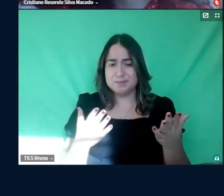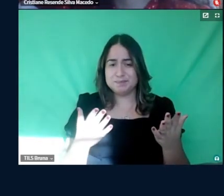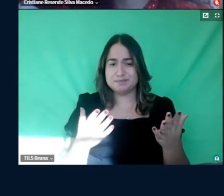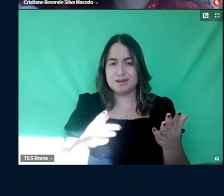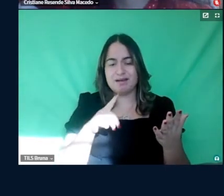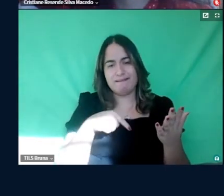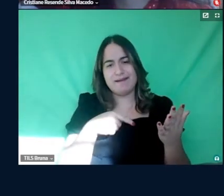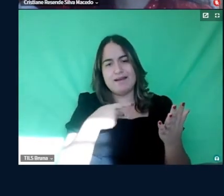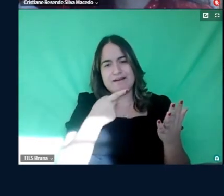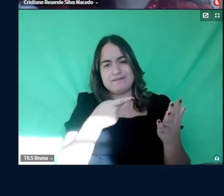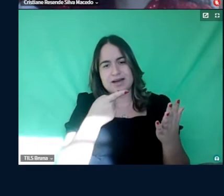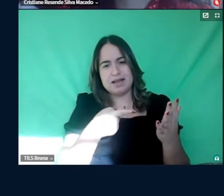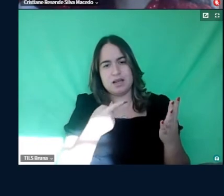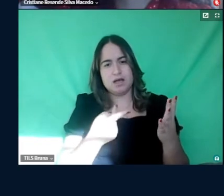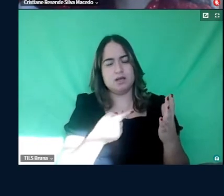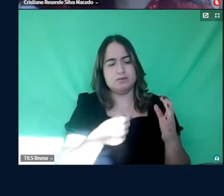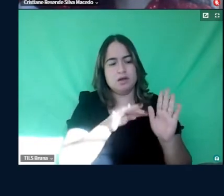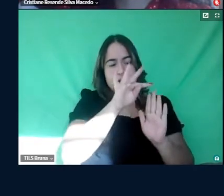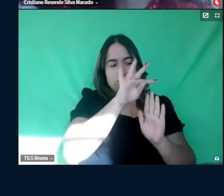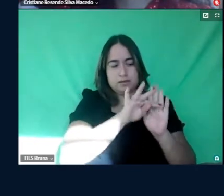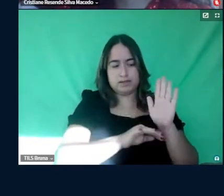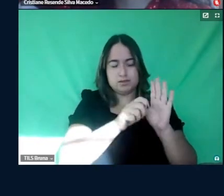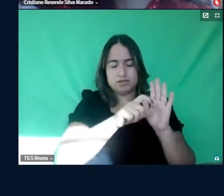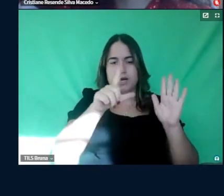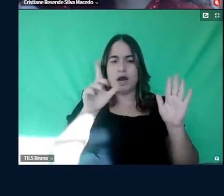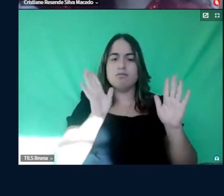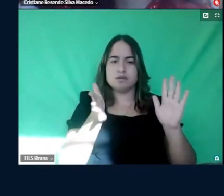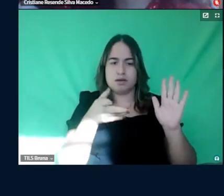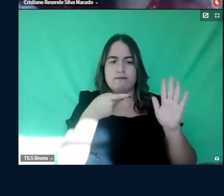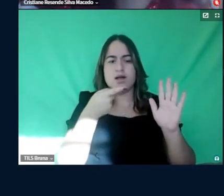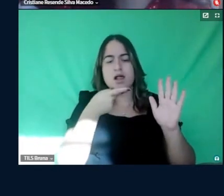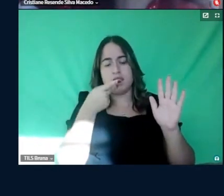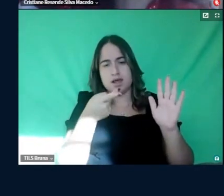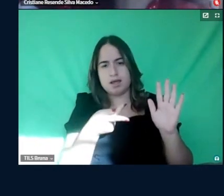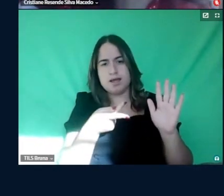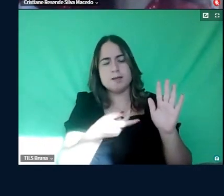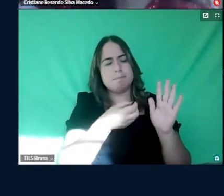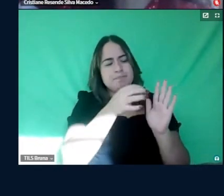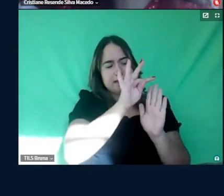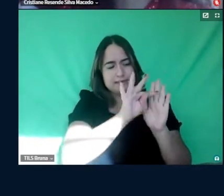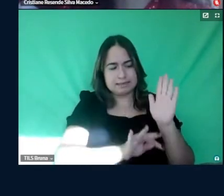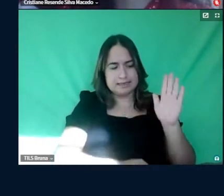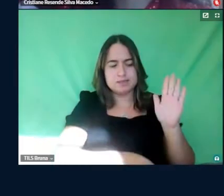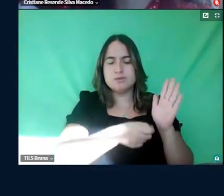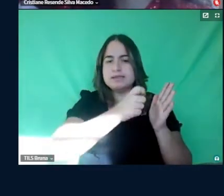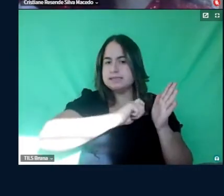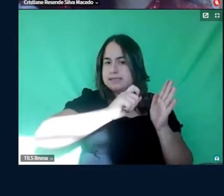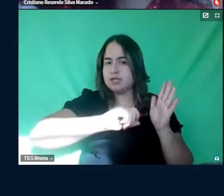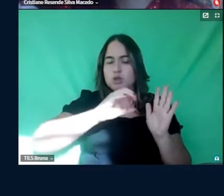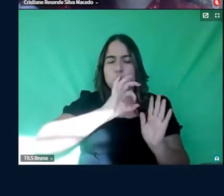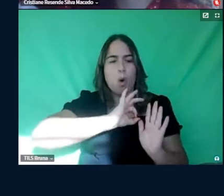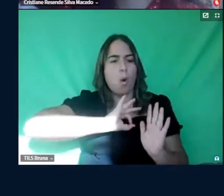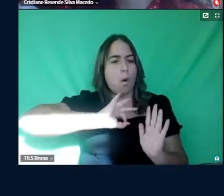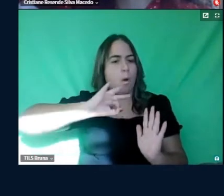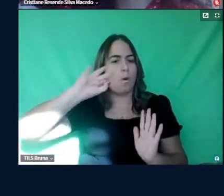né, falando dos aspectos gerais do texto, já falei alguma coisa, muito bem escrito, eu,